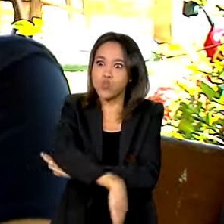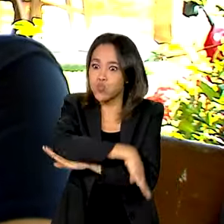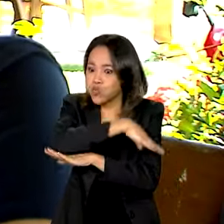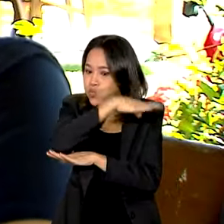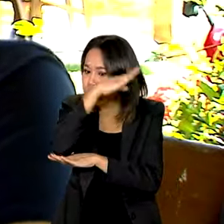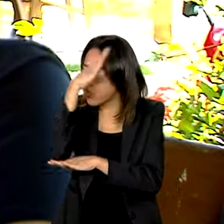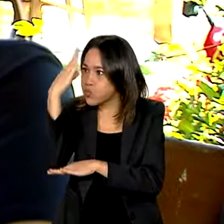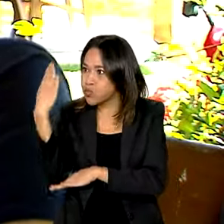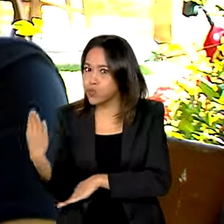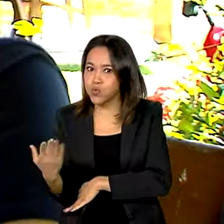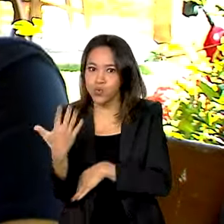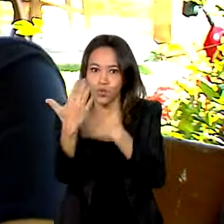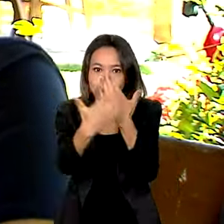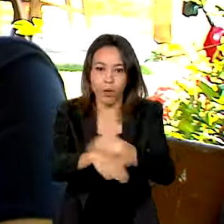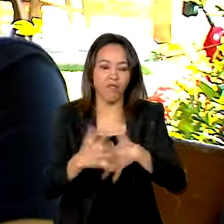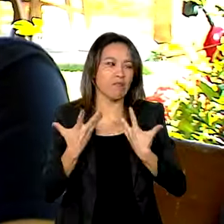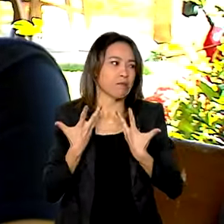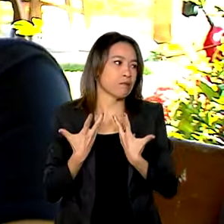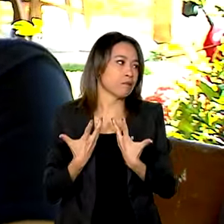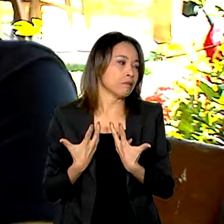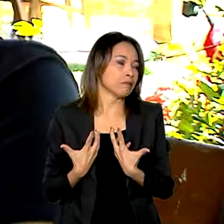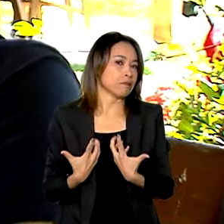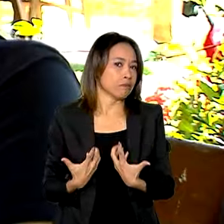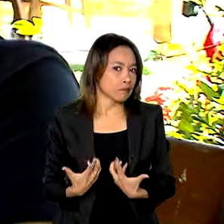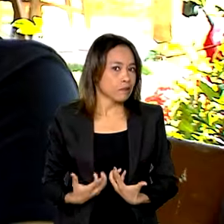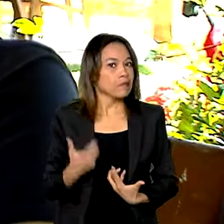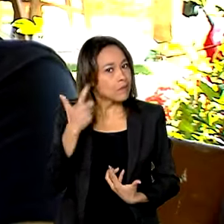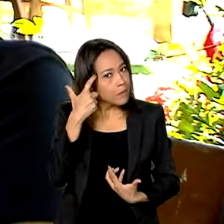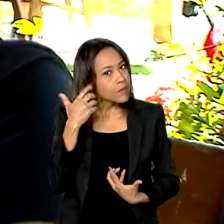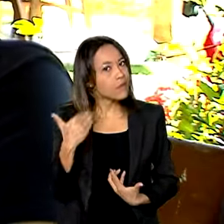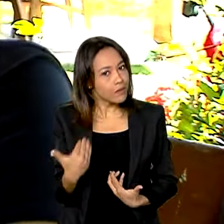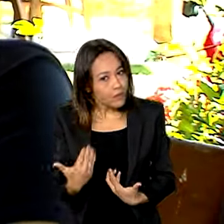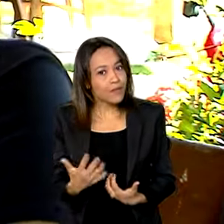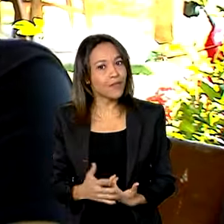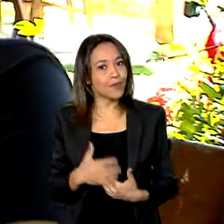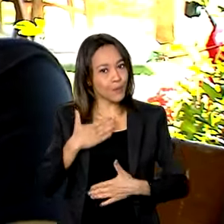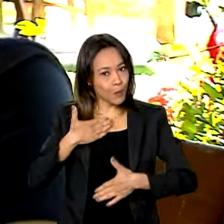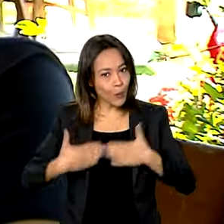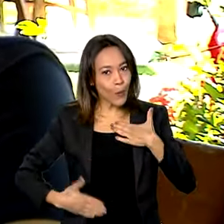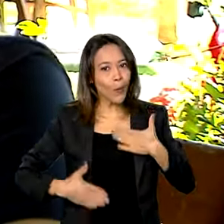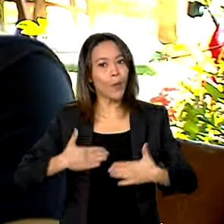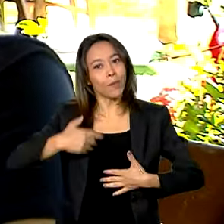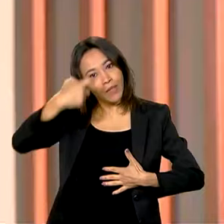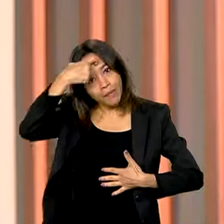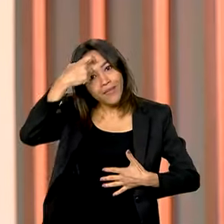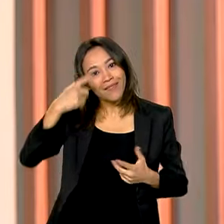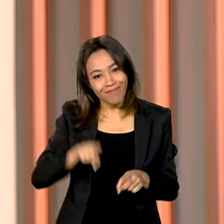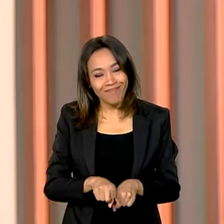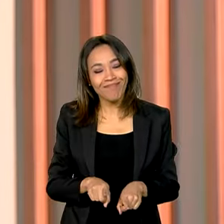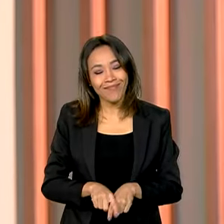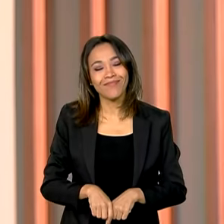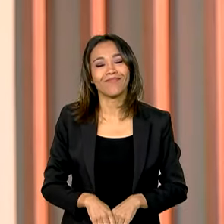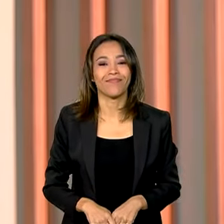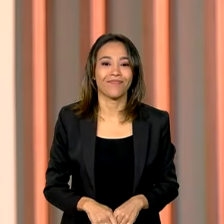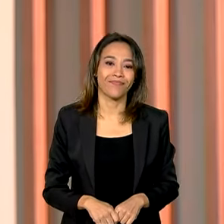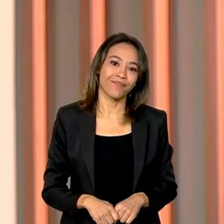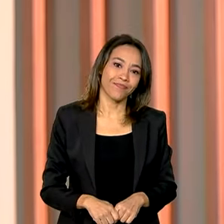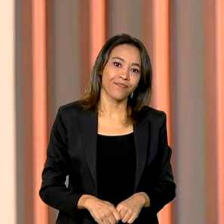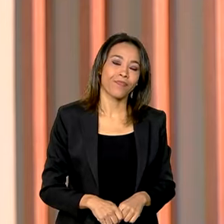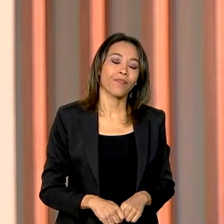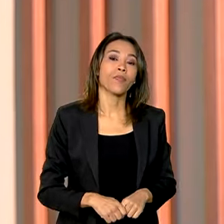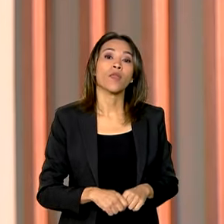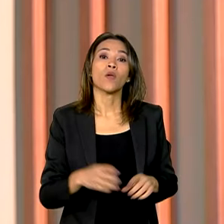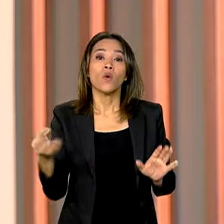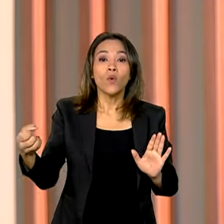prova, é bem cansativo, então a gente precisa pensar nessa parte também, do nosso físico e do nosso mental. O novo